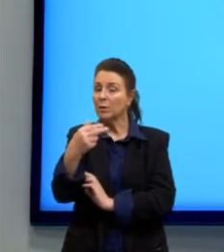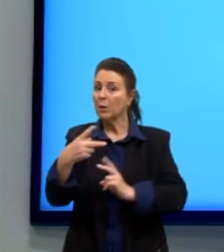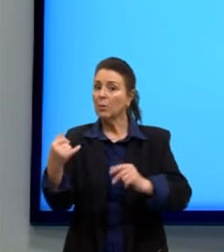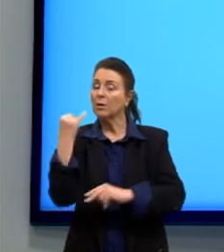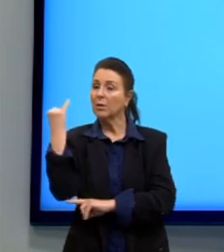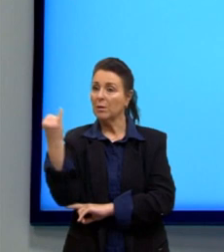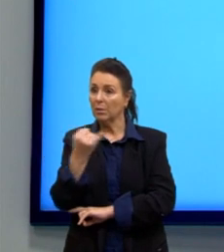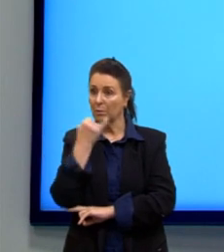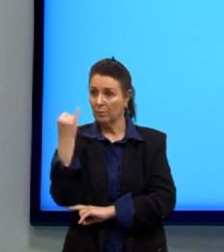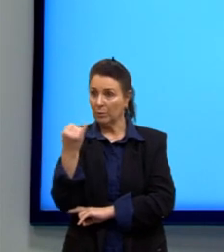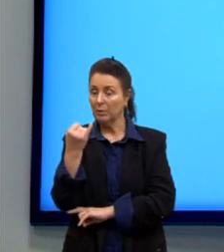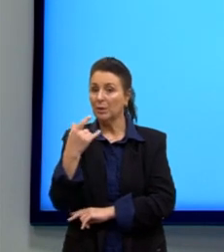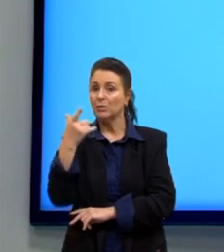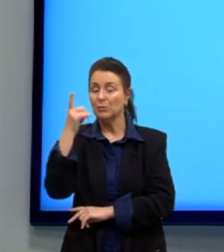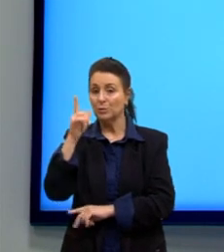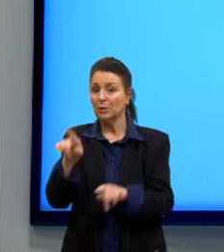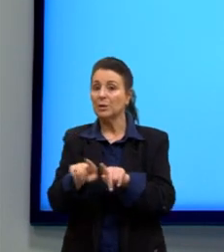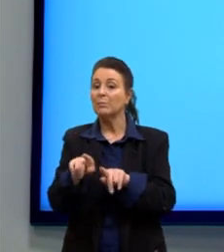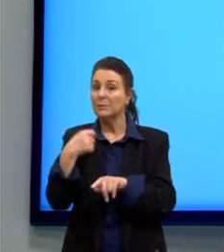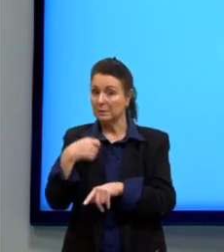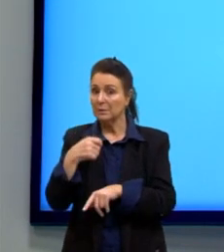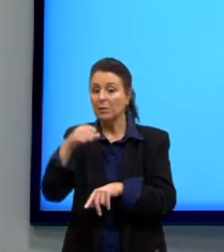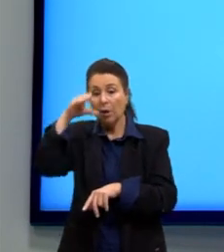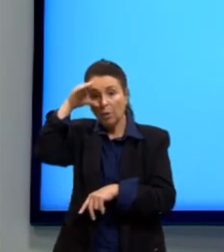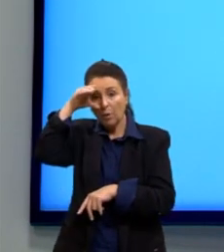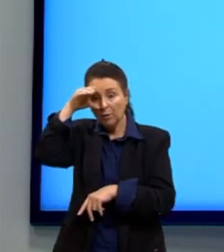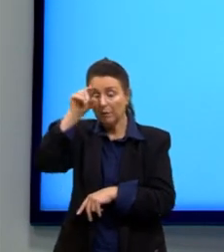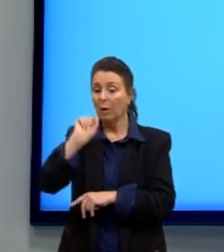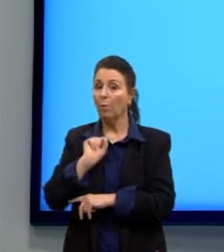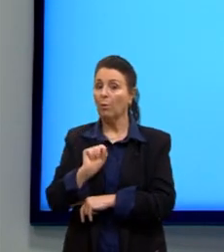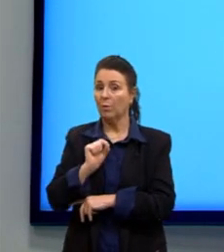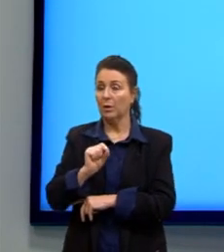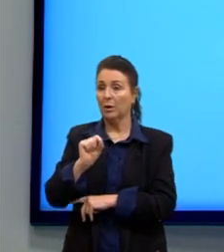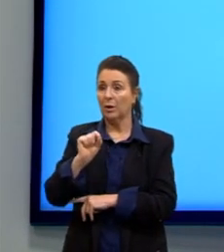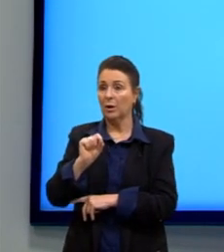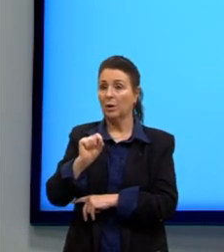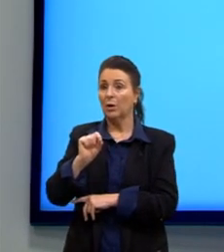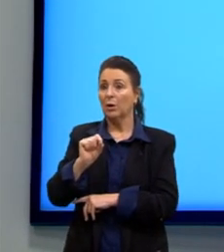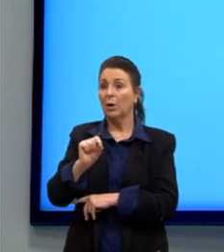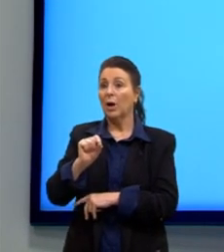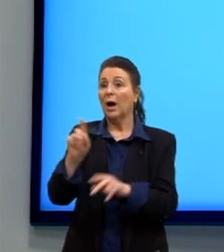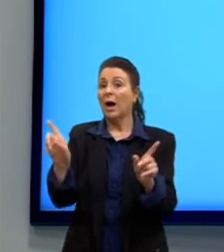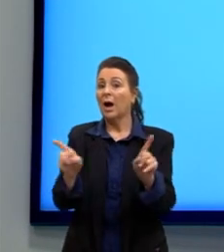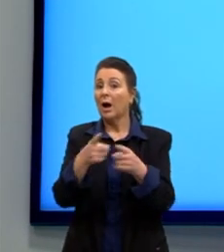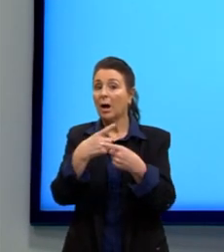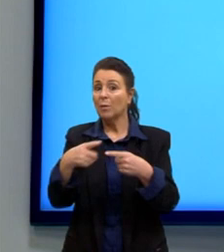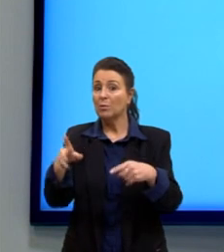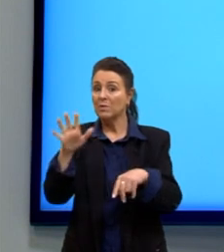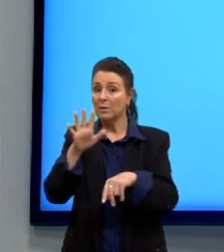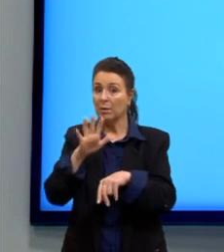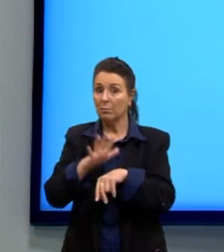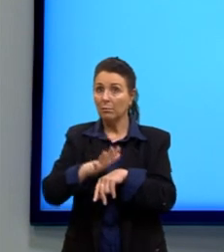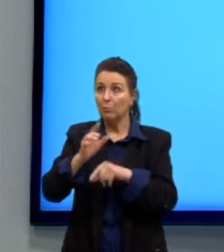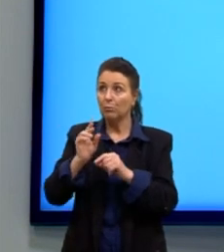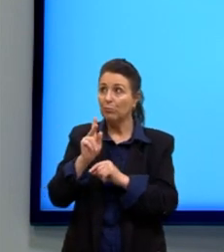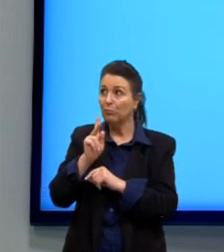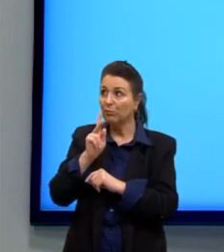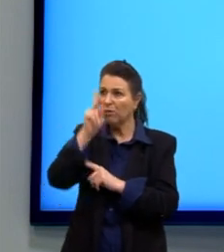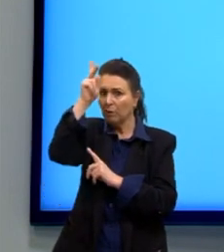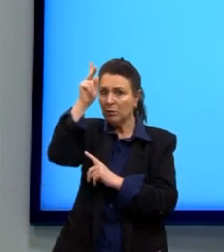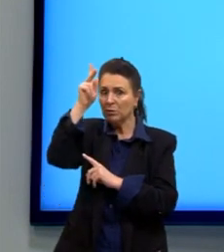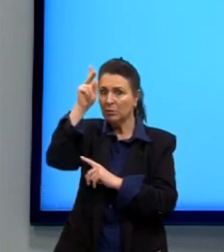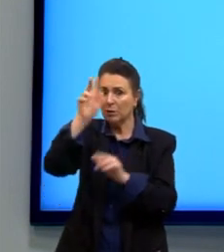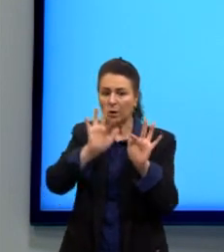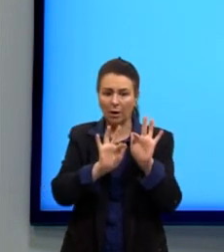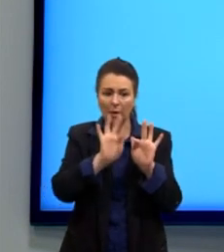importante de se considerar é que esse som aqui é muito mais alto, uma frequência muito maior